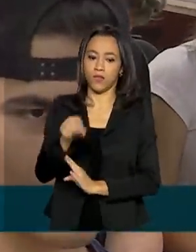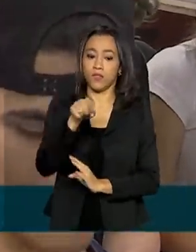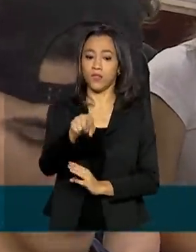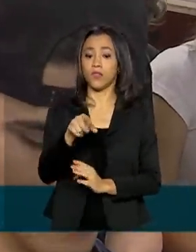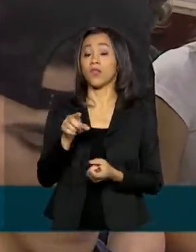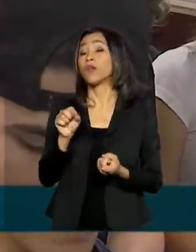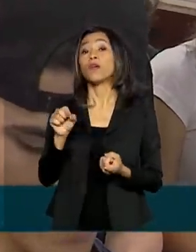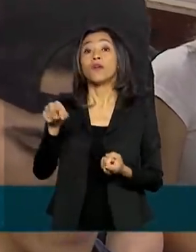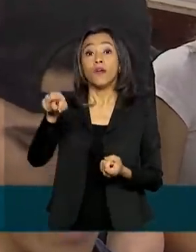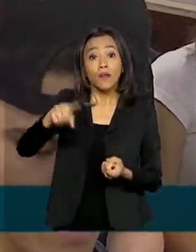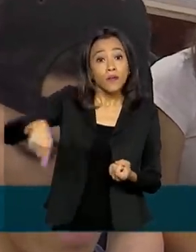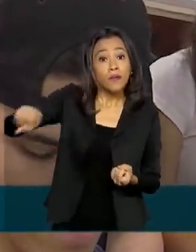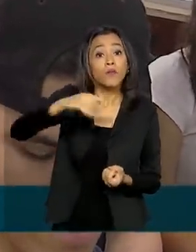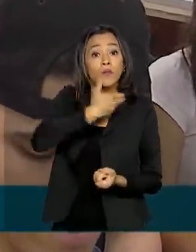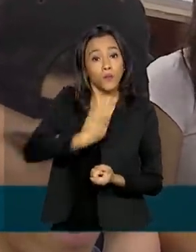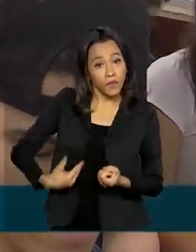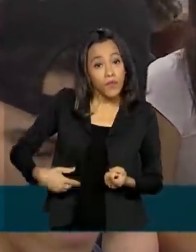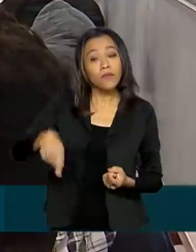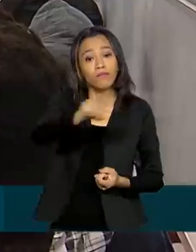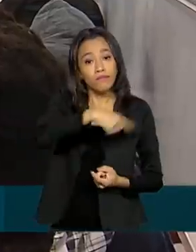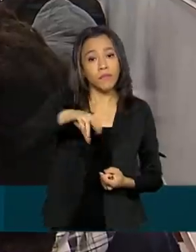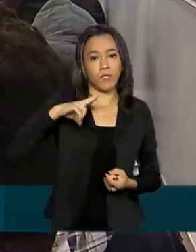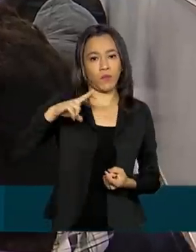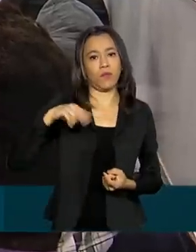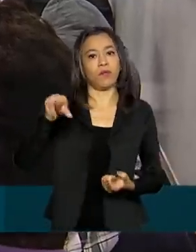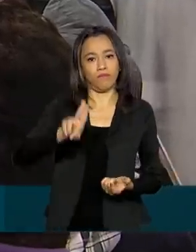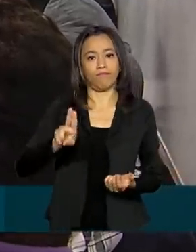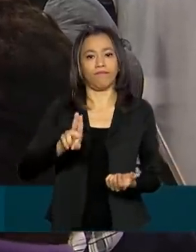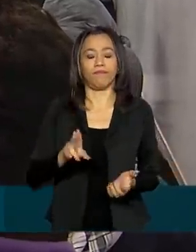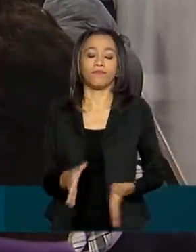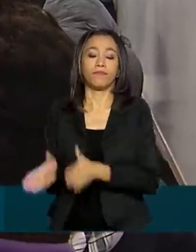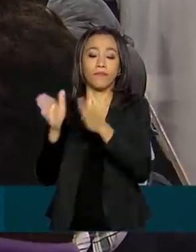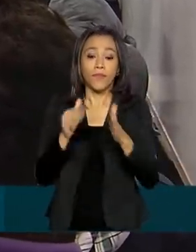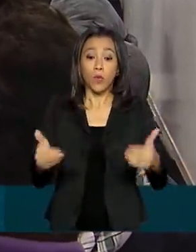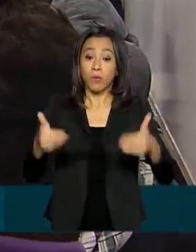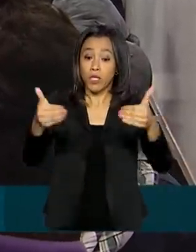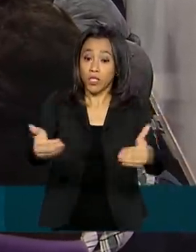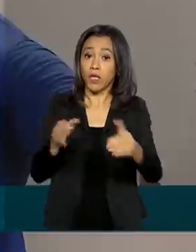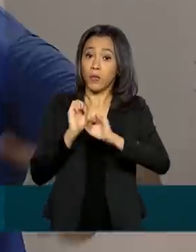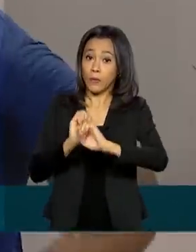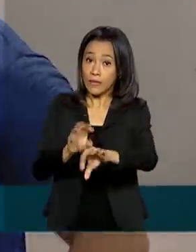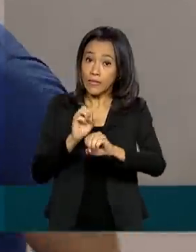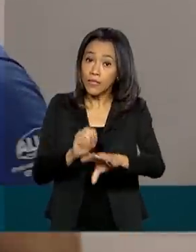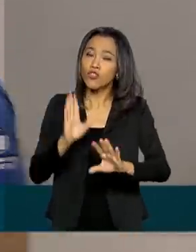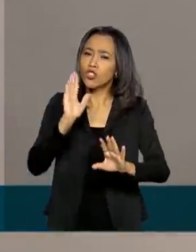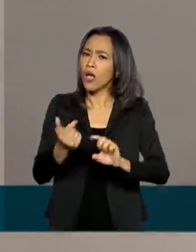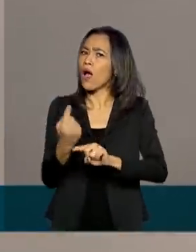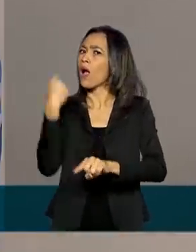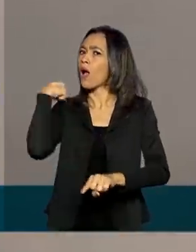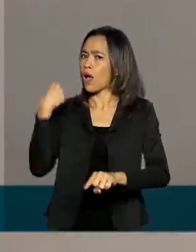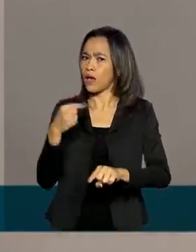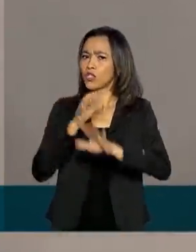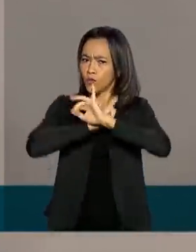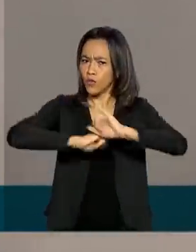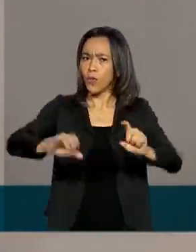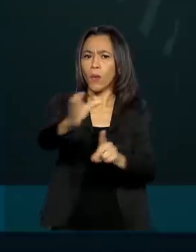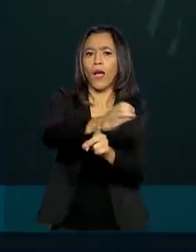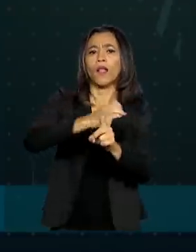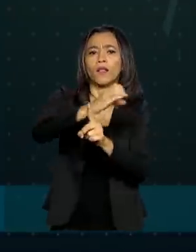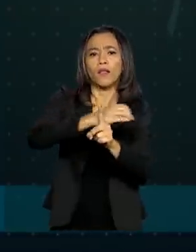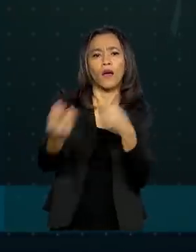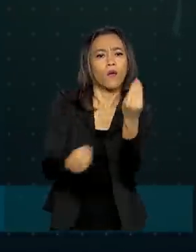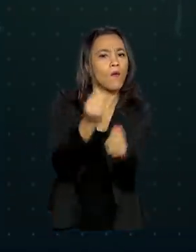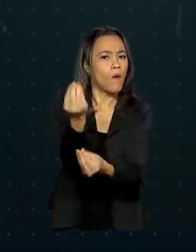instituições de ensino públicas e privadas. O Ministério da Educação divulgou o calendário para o segundo semestre.